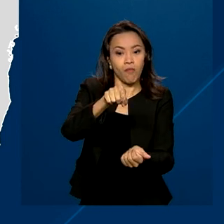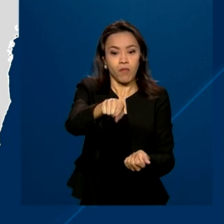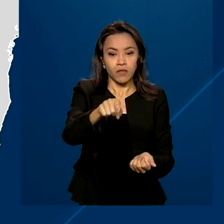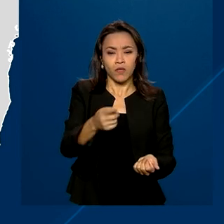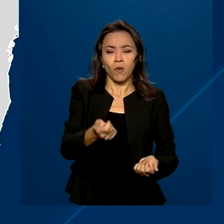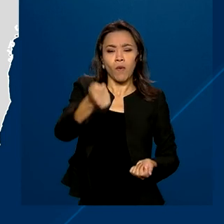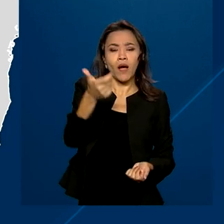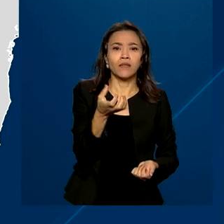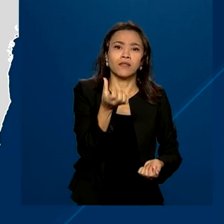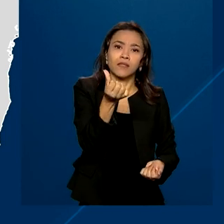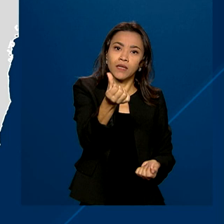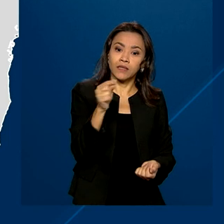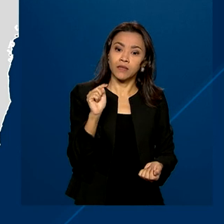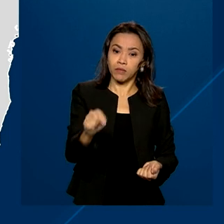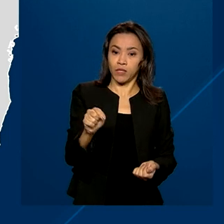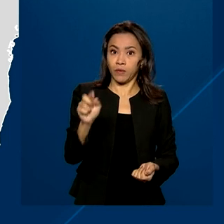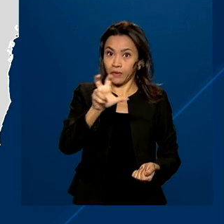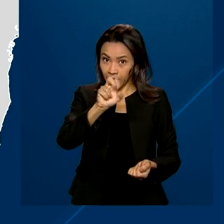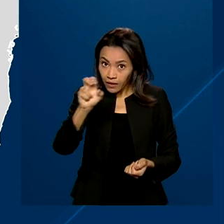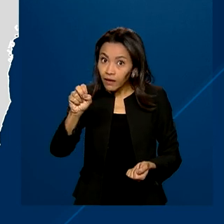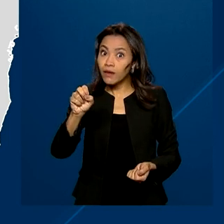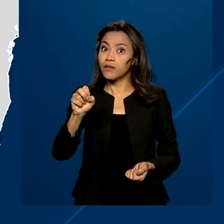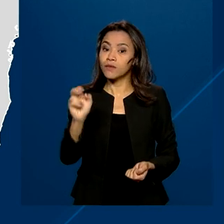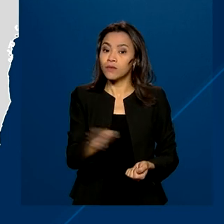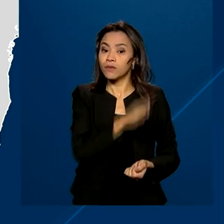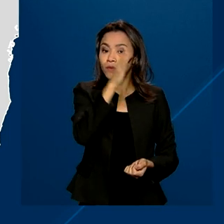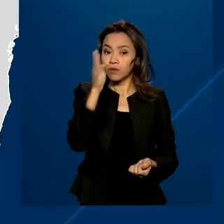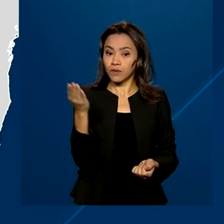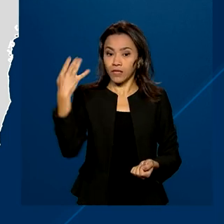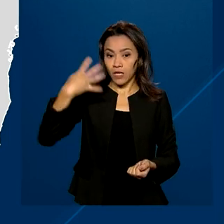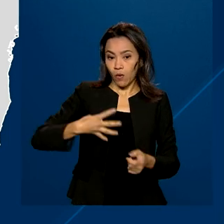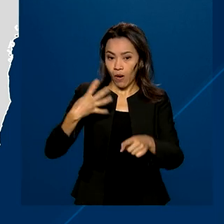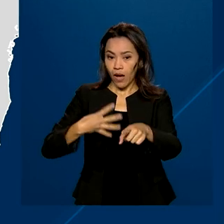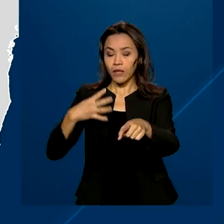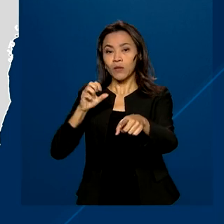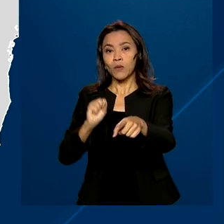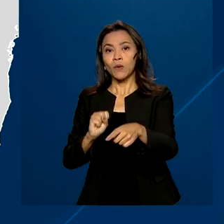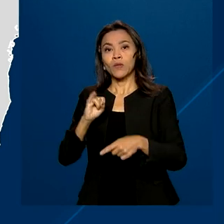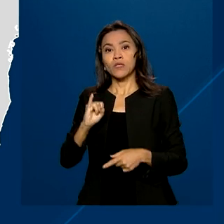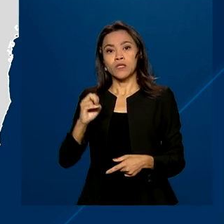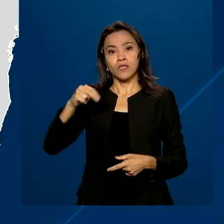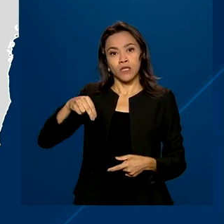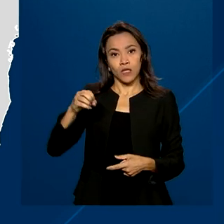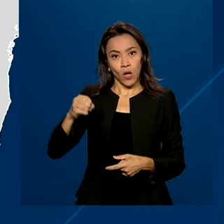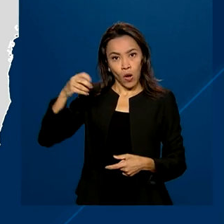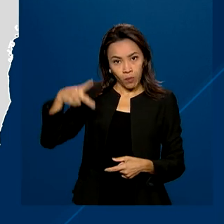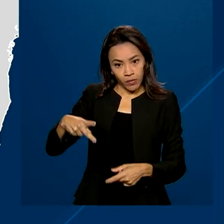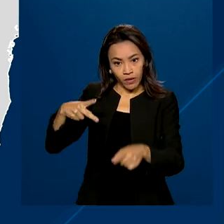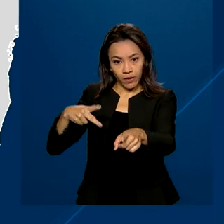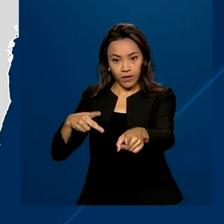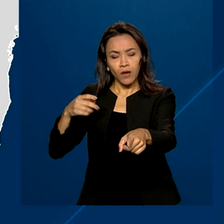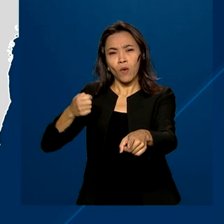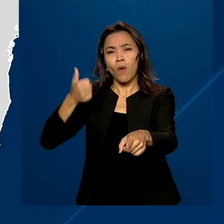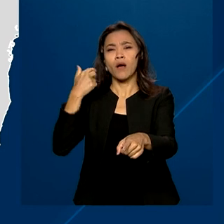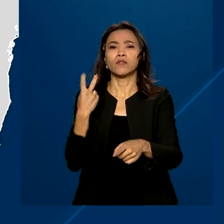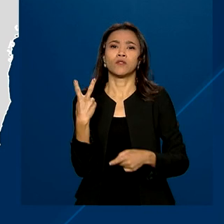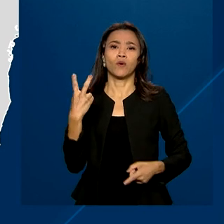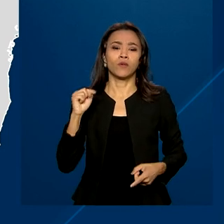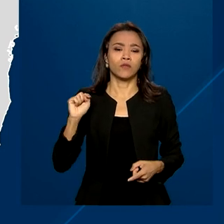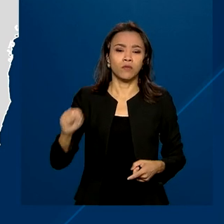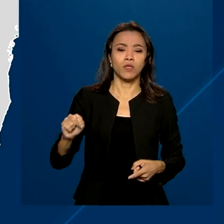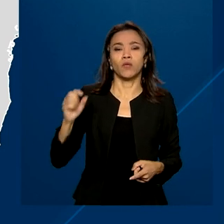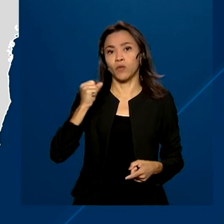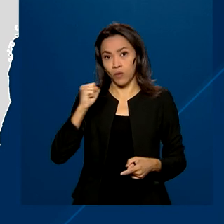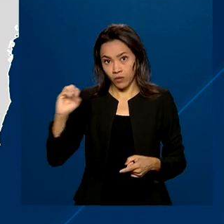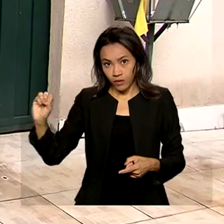com quase 6.500 casos. E em quarto lugar, Sinop, no Mato Grosso, com quase 2.800